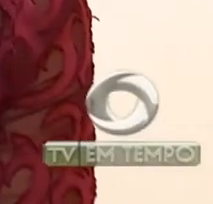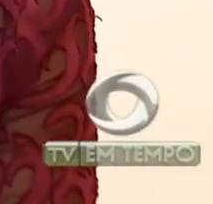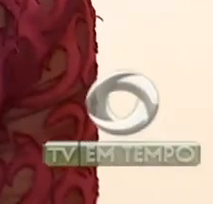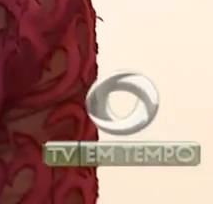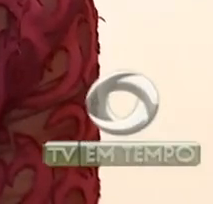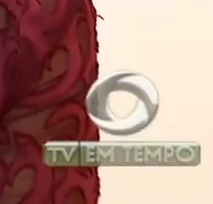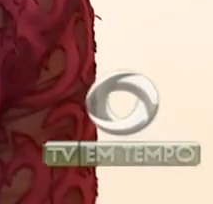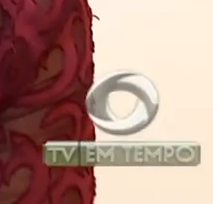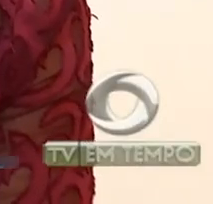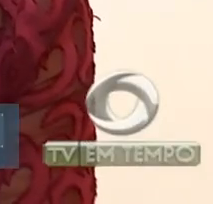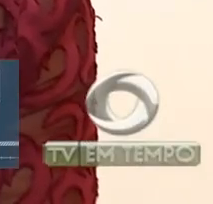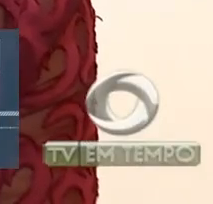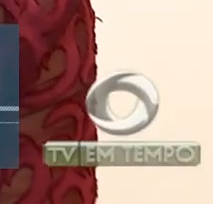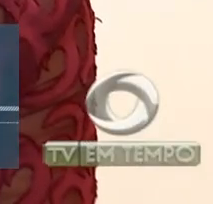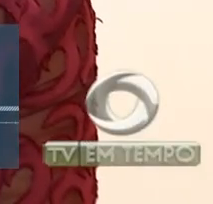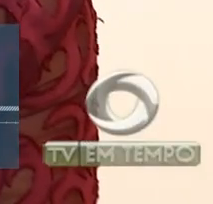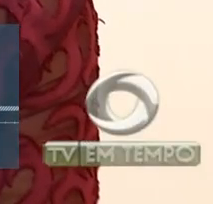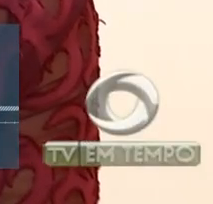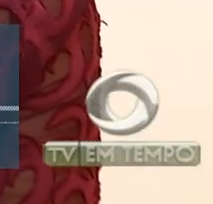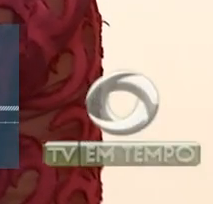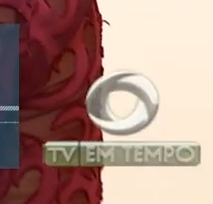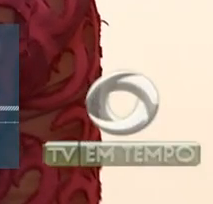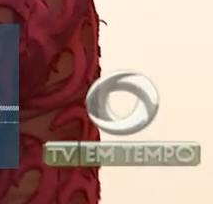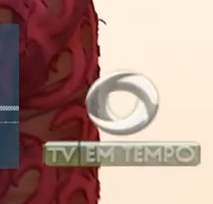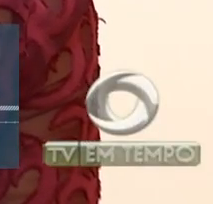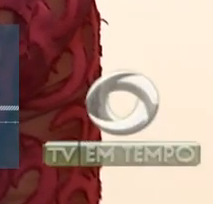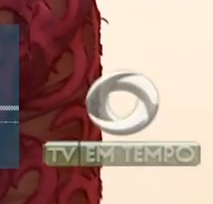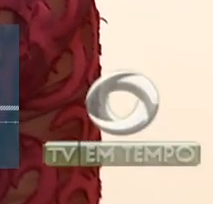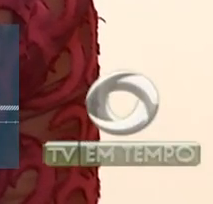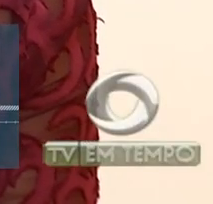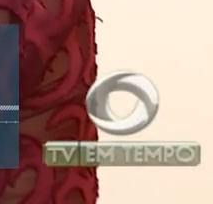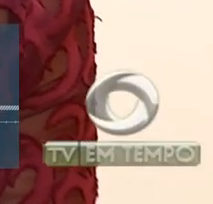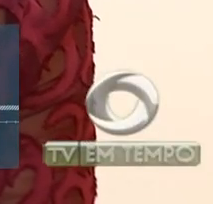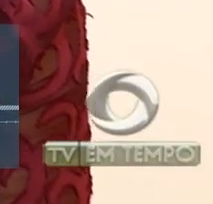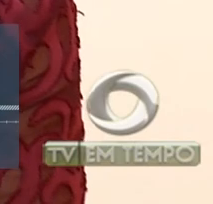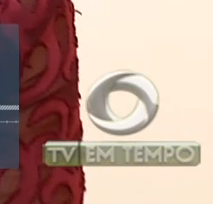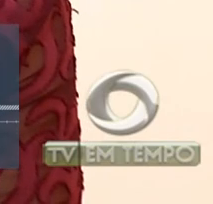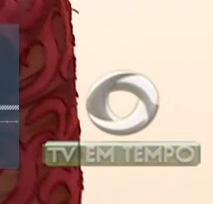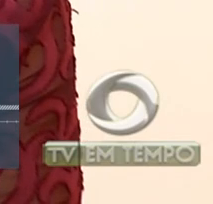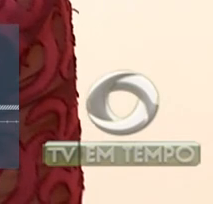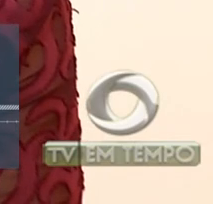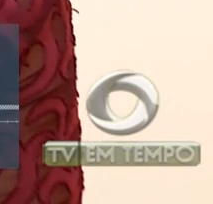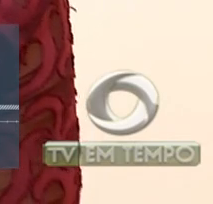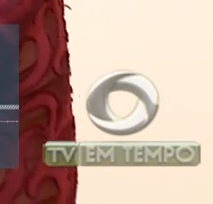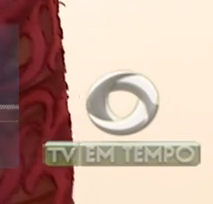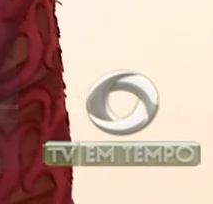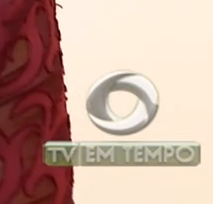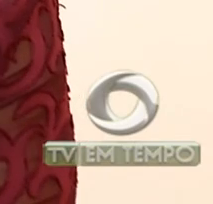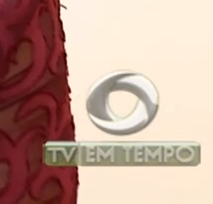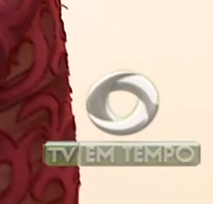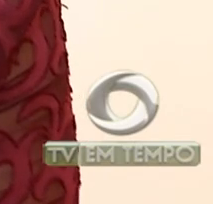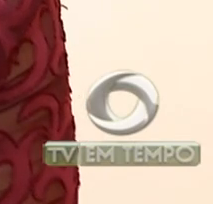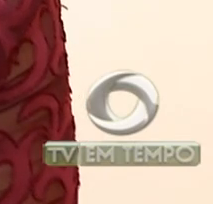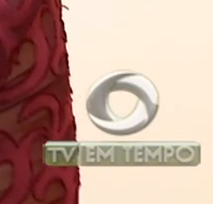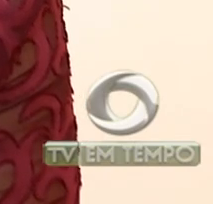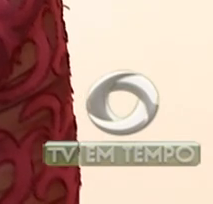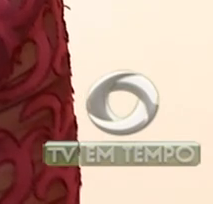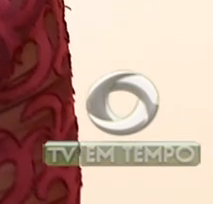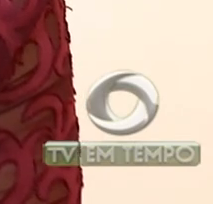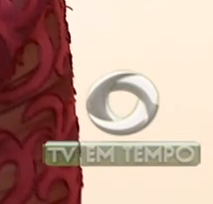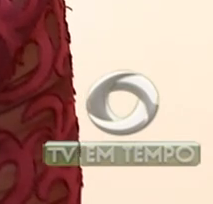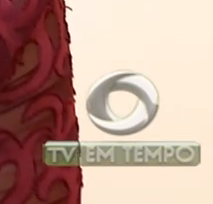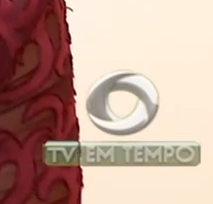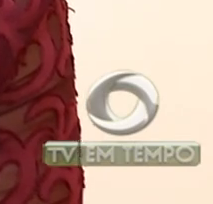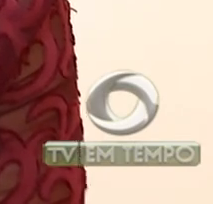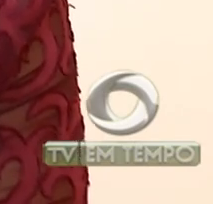o empregador, ele espera de fato que você faça mais. E até por conta do nosso índice de desemprego, ou seja, as vagas diminuíram, o que é que